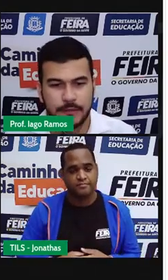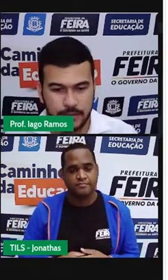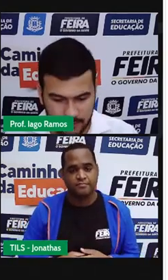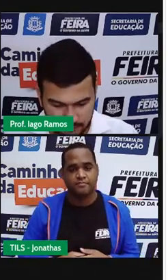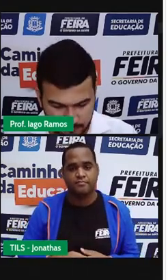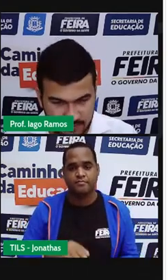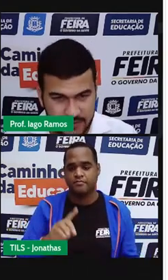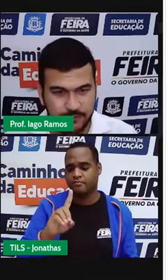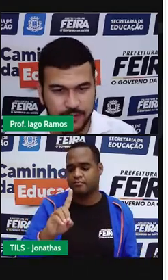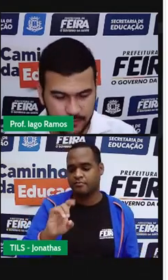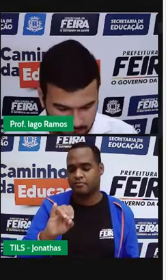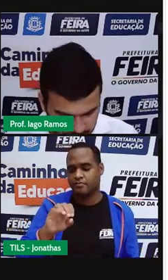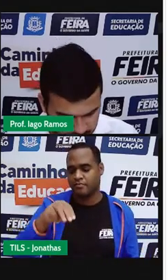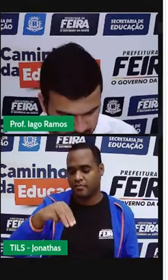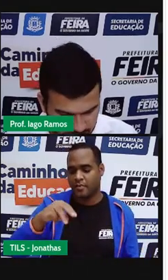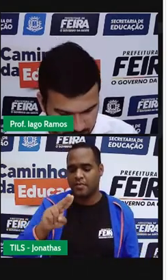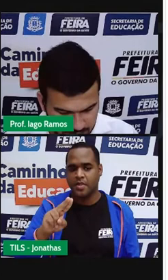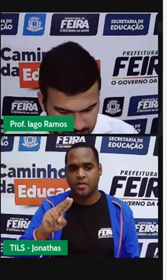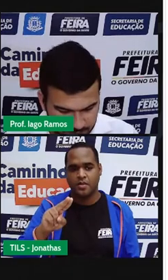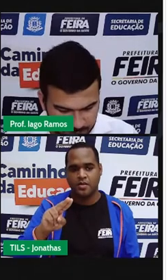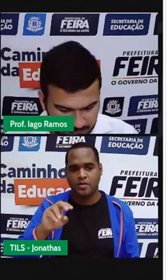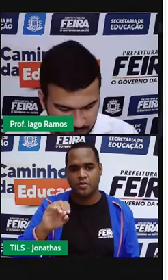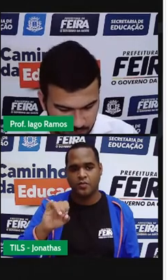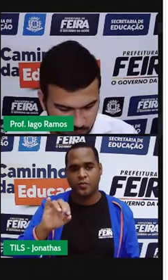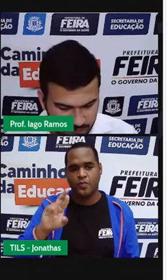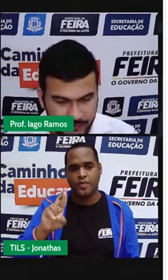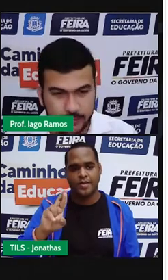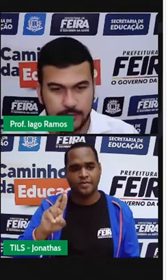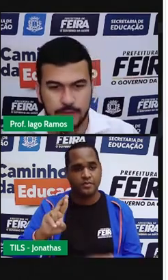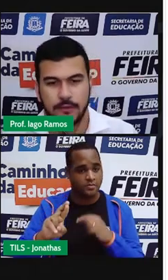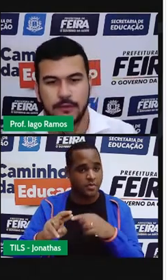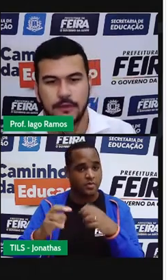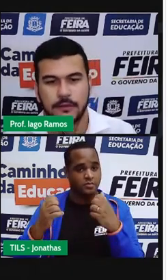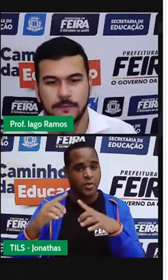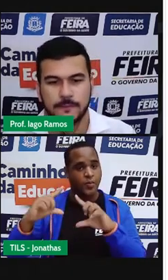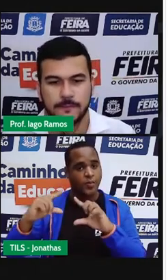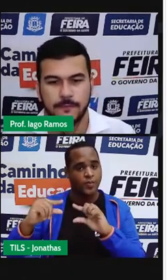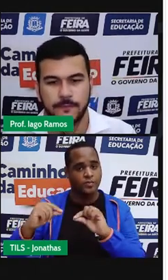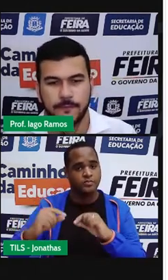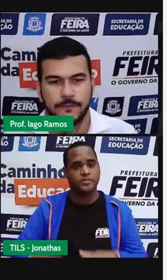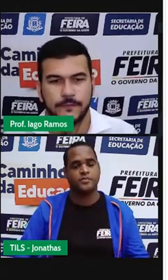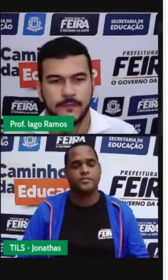Diminuir. Vamos escrever isso. Diminuir. ó.